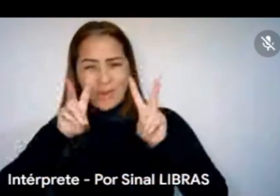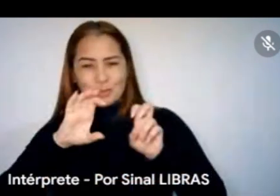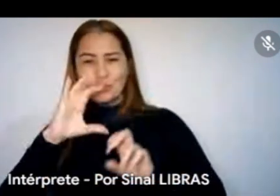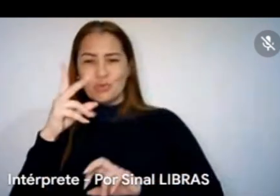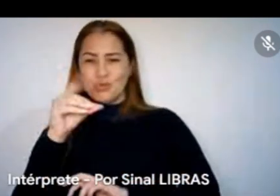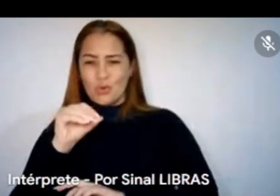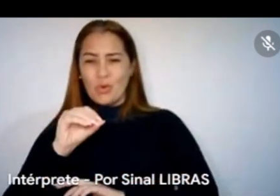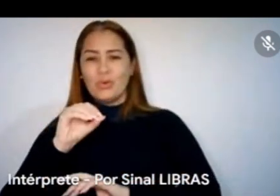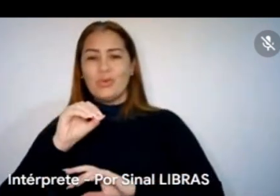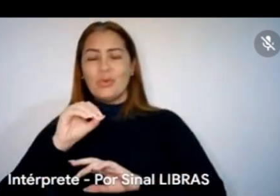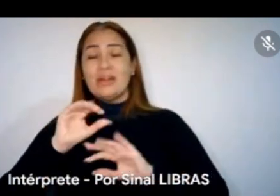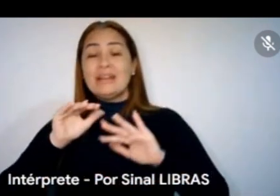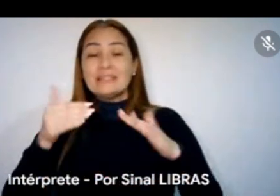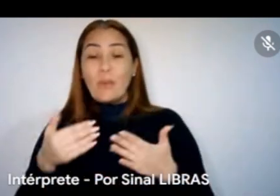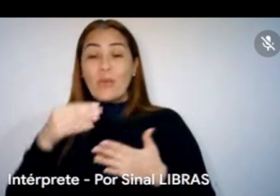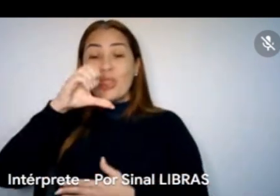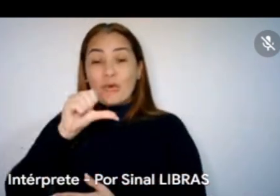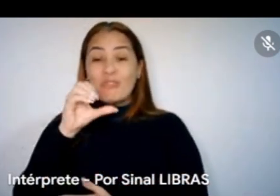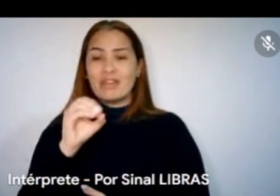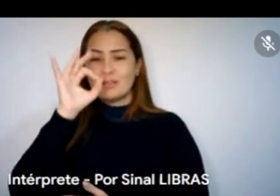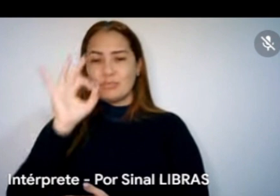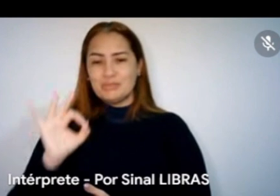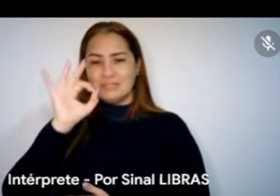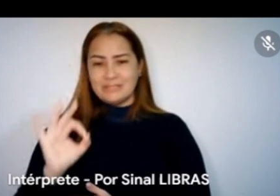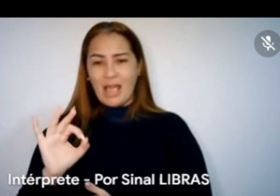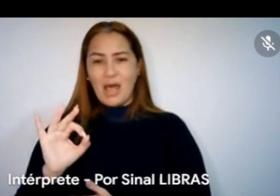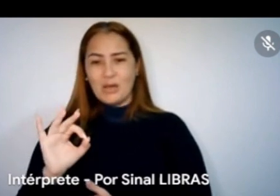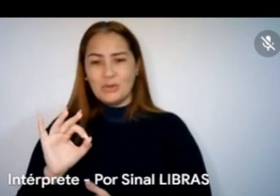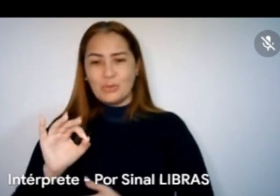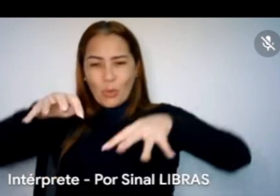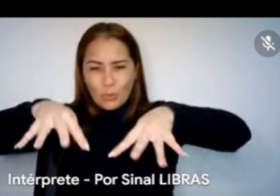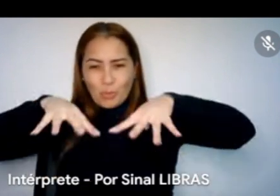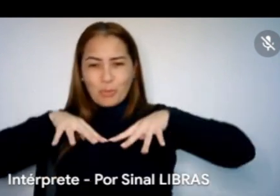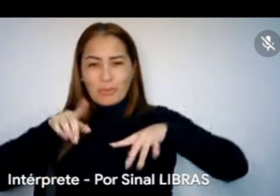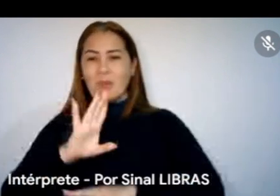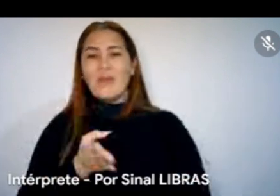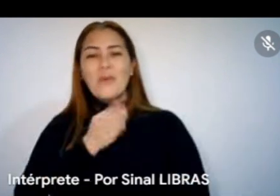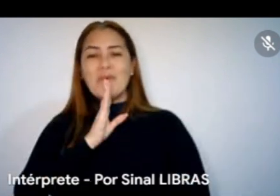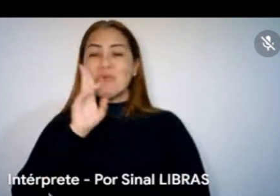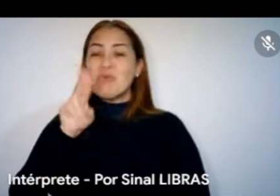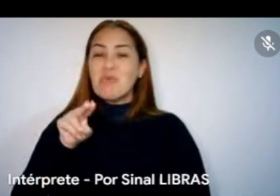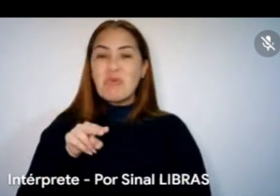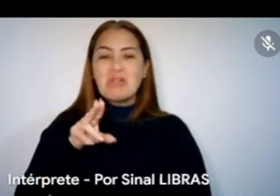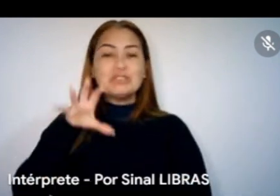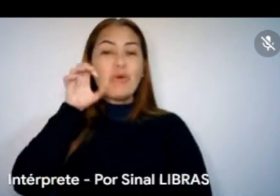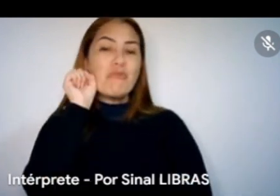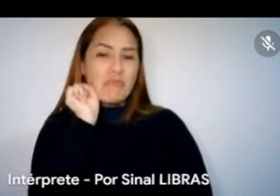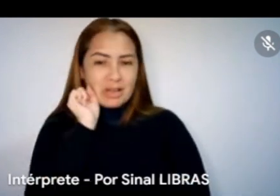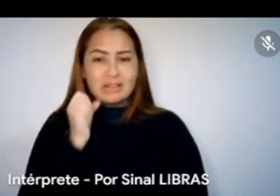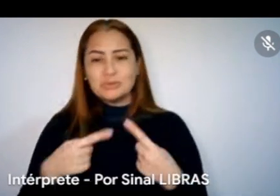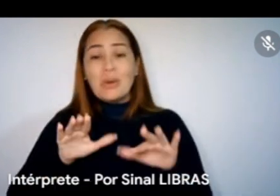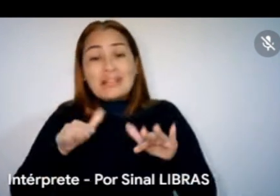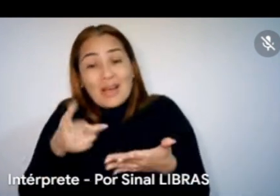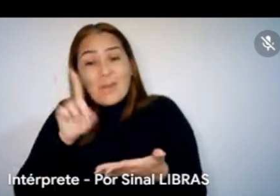público não conhecia, nunca tinha ouvido um chorinho na vida, então eu acho muito importante levar